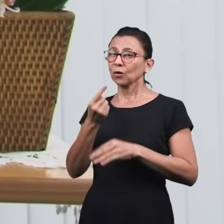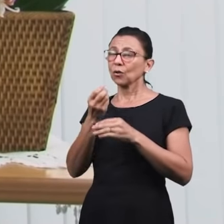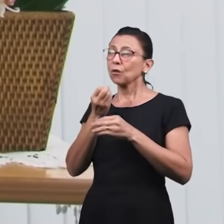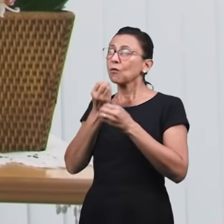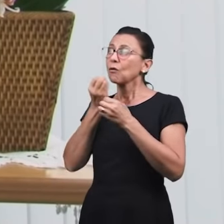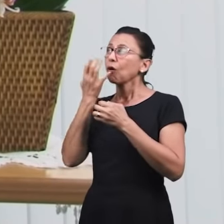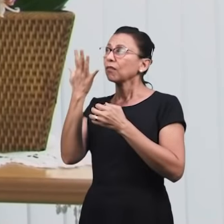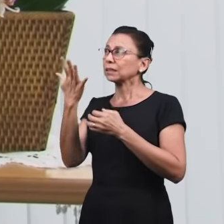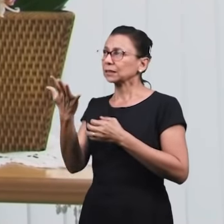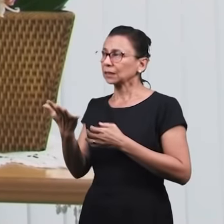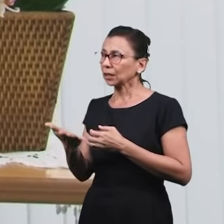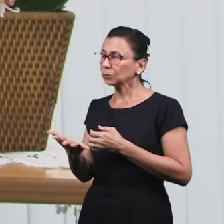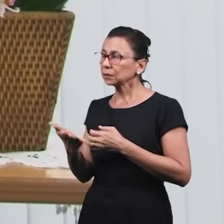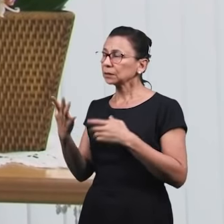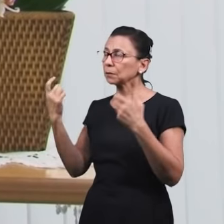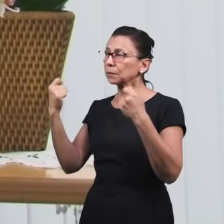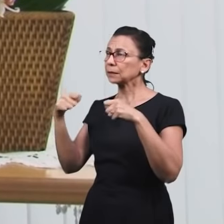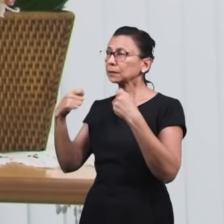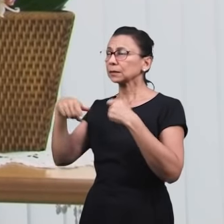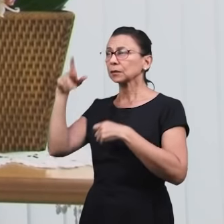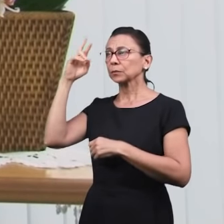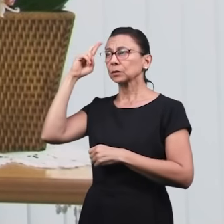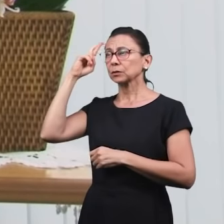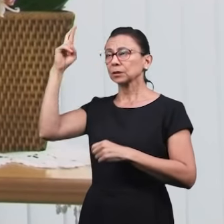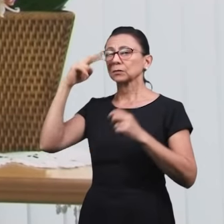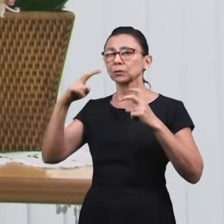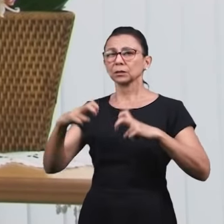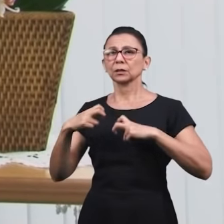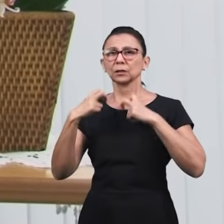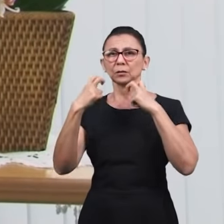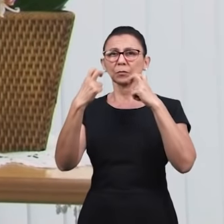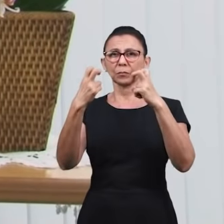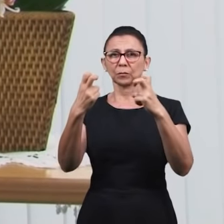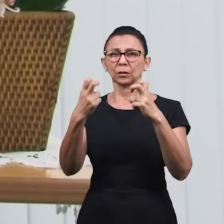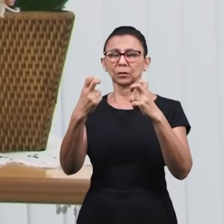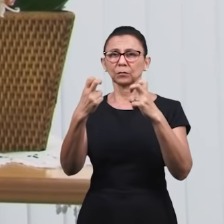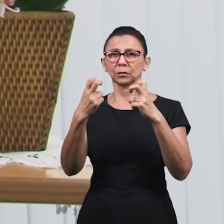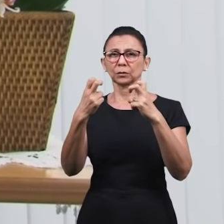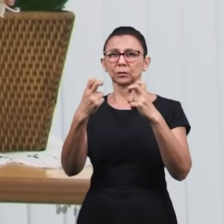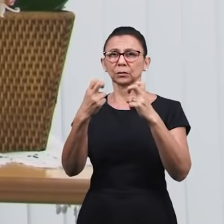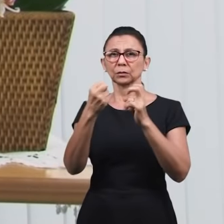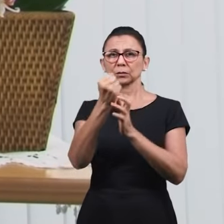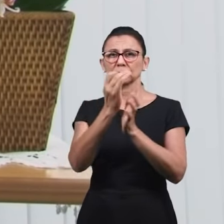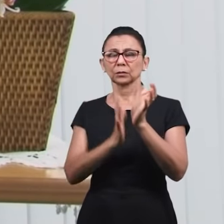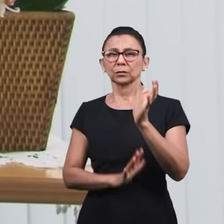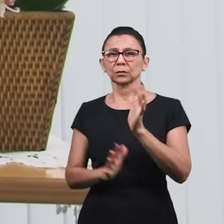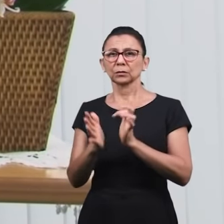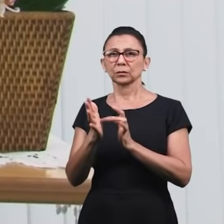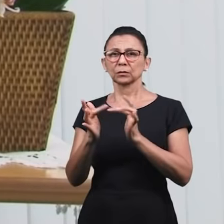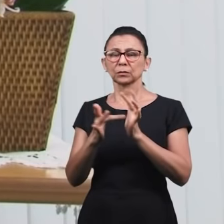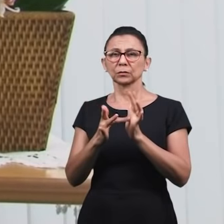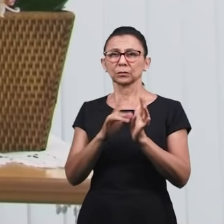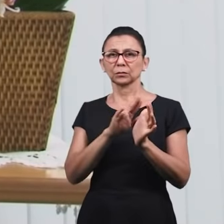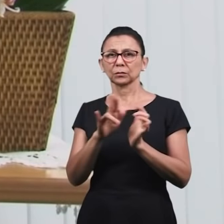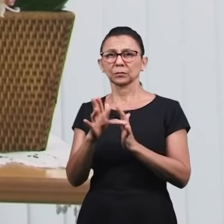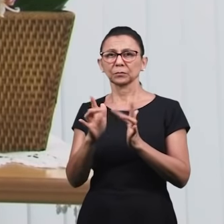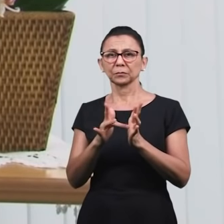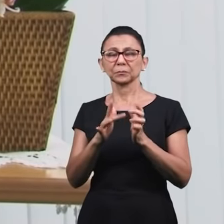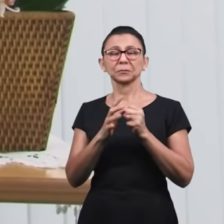que precisamos de ti Senhor. Por isso nós fazemos então este clamor pelo sangue de Jesus, em nome do Senhor Jesus.